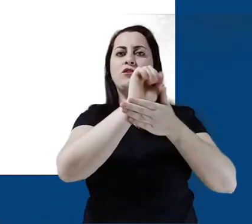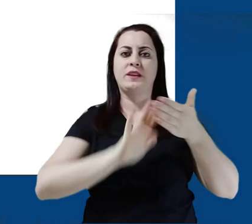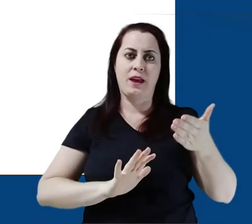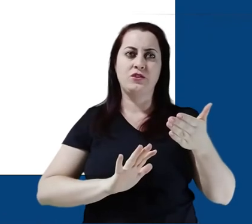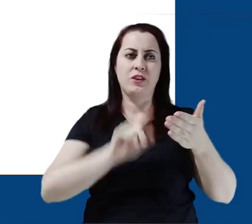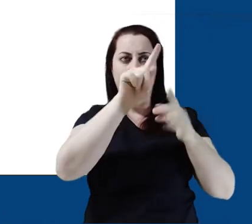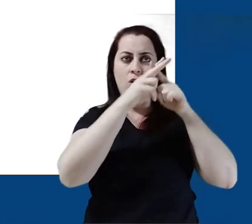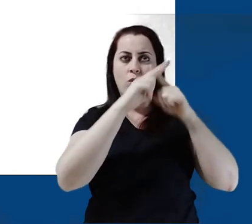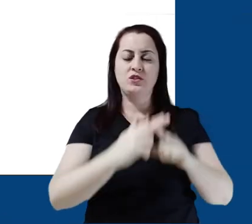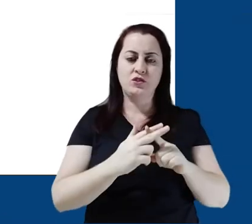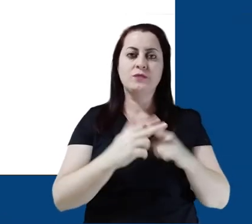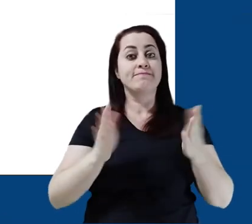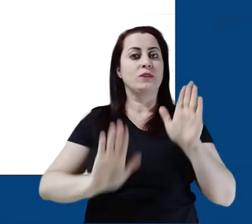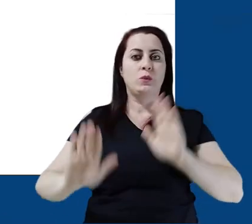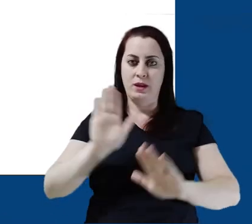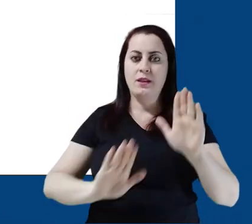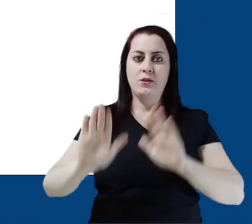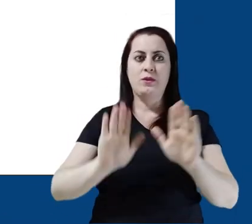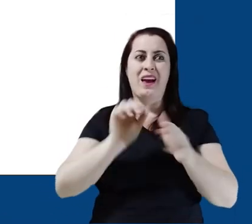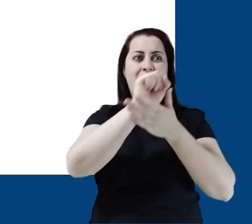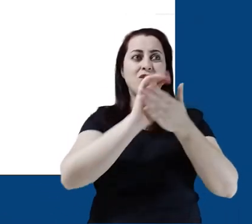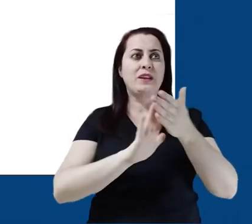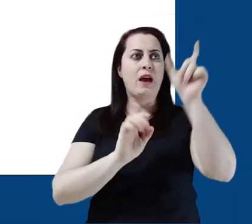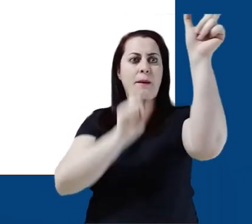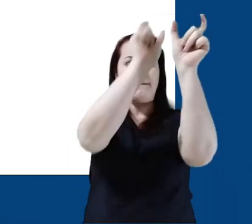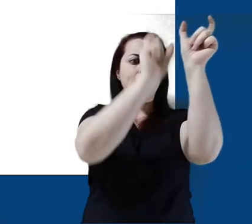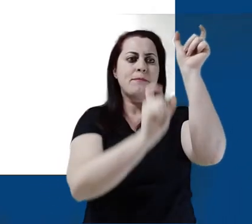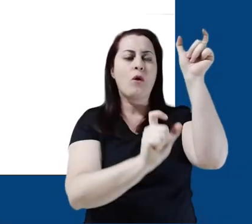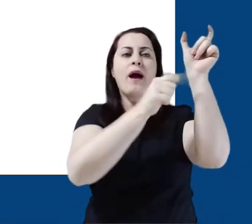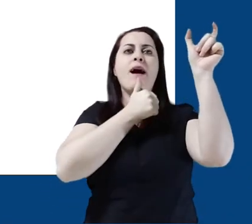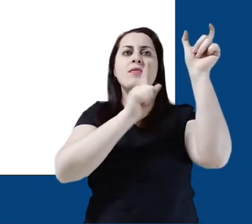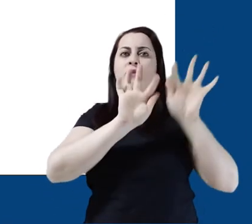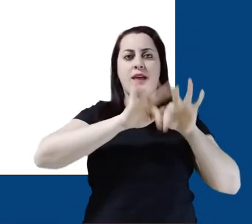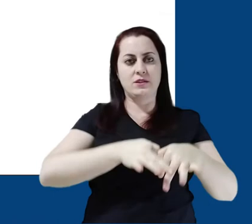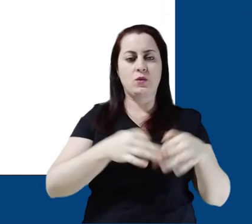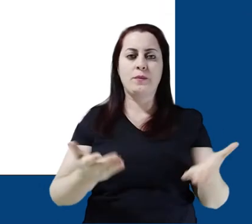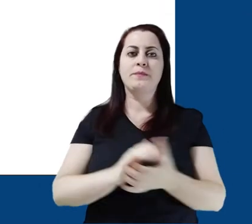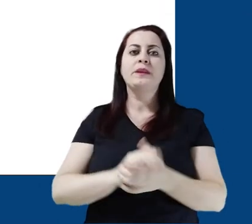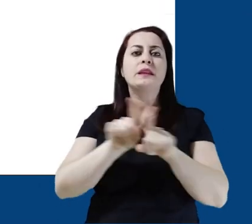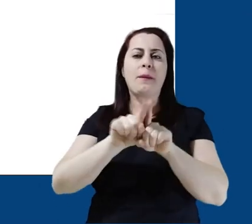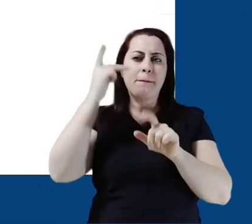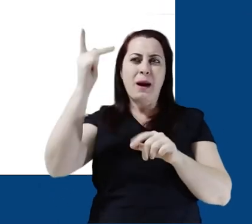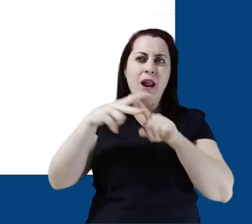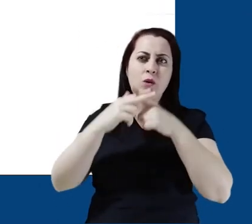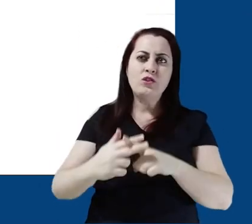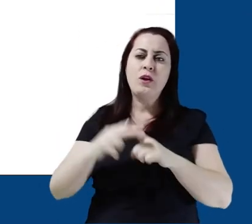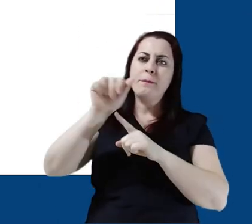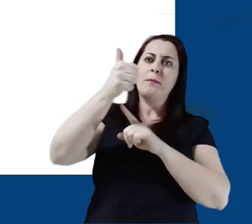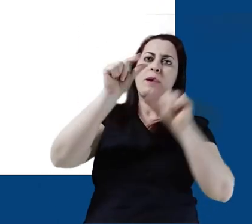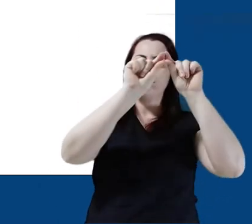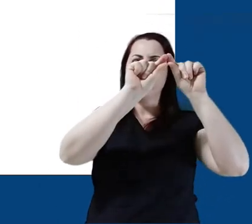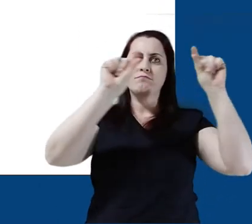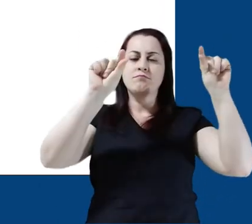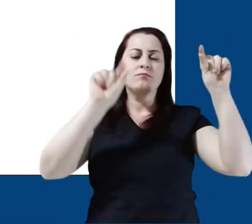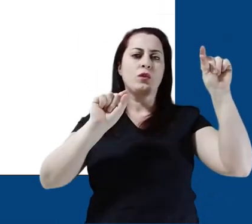atividade, na aba Para Corrigir. Cuidado para não mover atividades que ainda não foram finalizadas. Ainda na seção Para Corrigir, na primeira